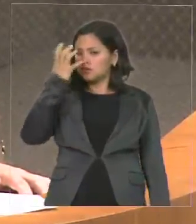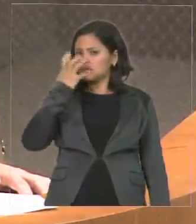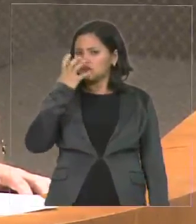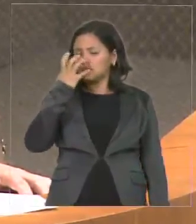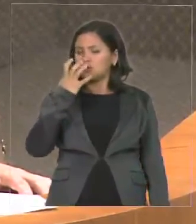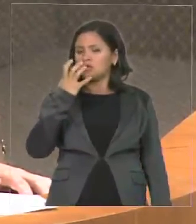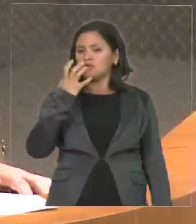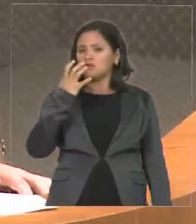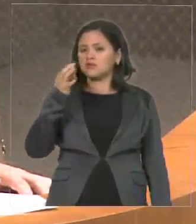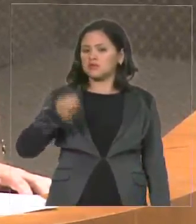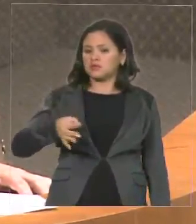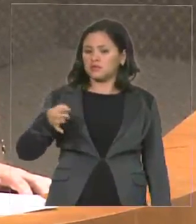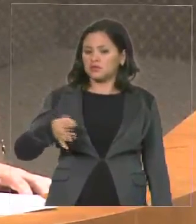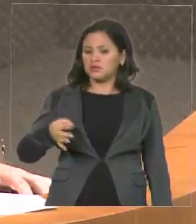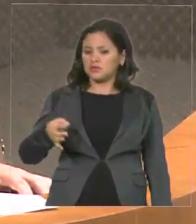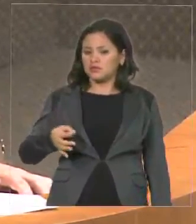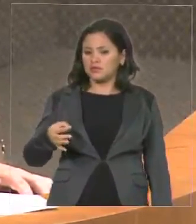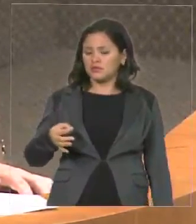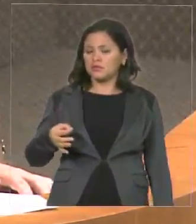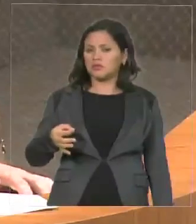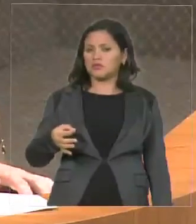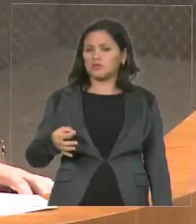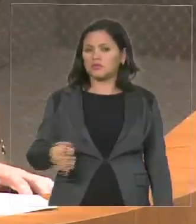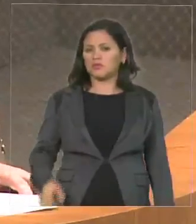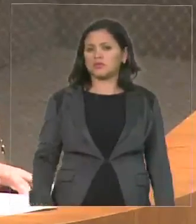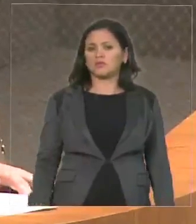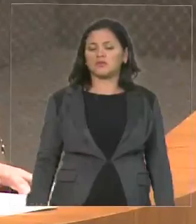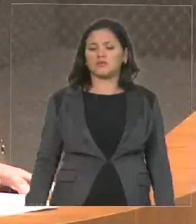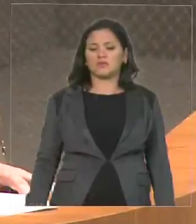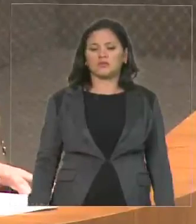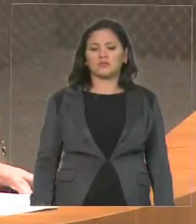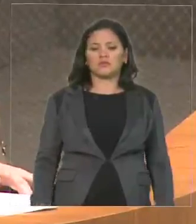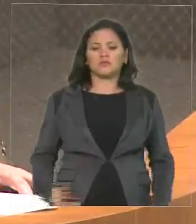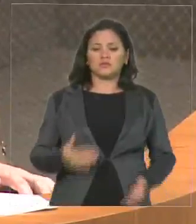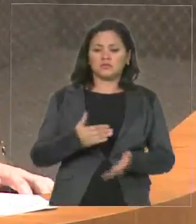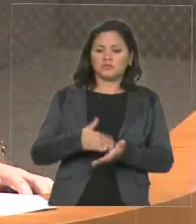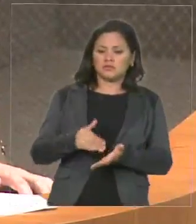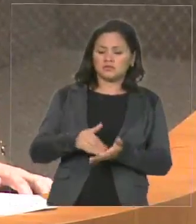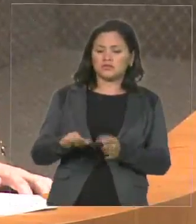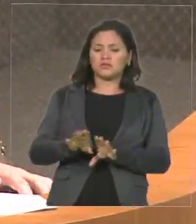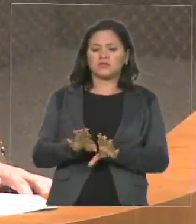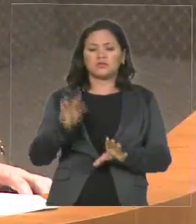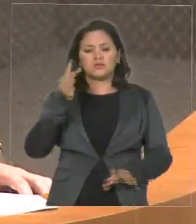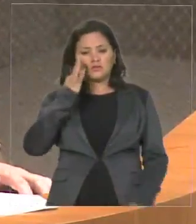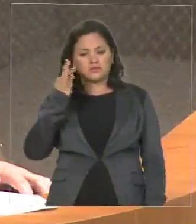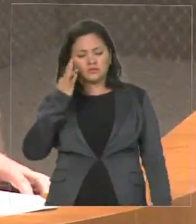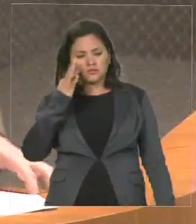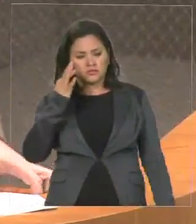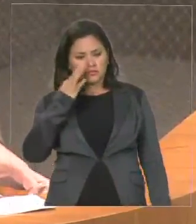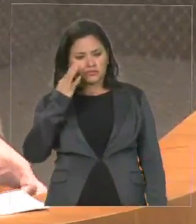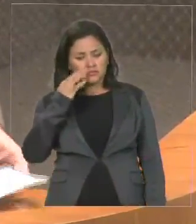eu coloco a minha mão no fogo pelo secretário, tanto pelo secretário quanto pelo governador. Muito obrigado, Sr. Presidente.